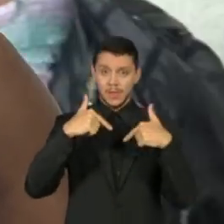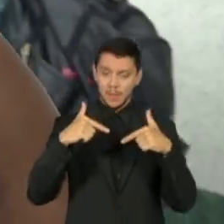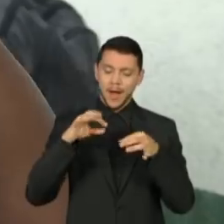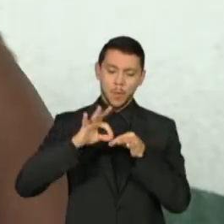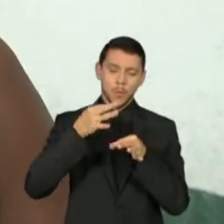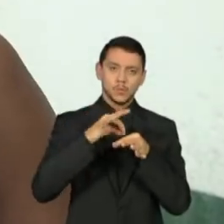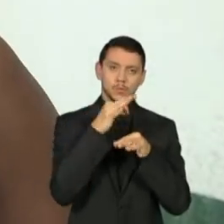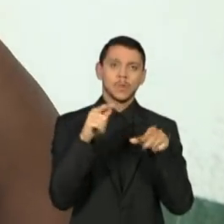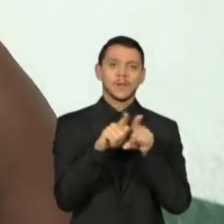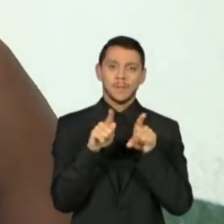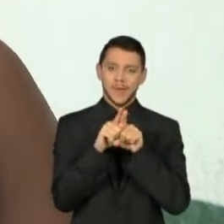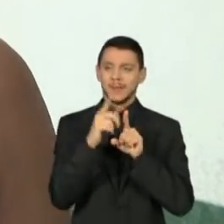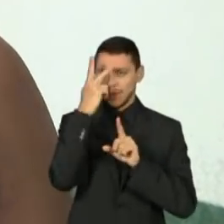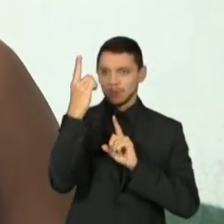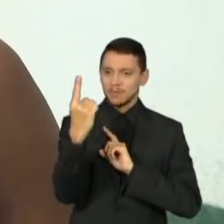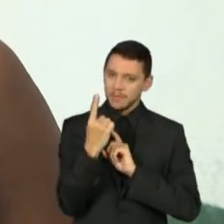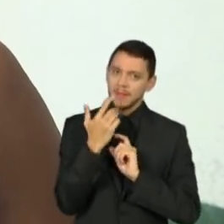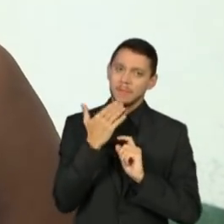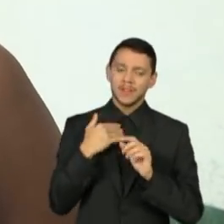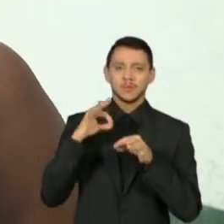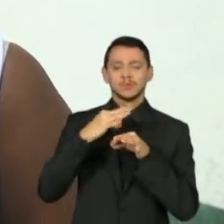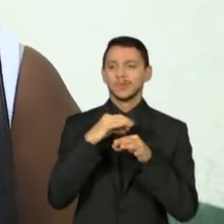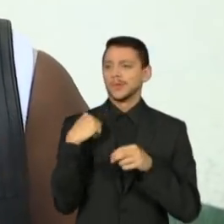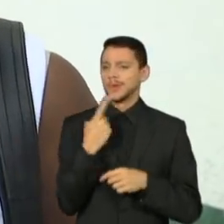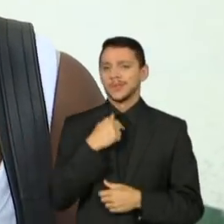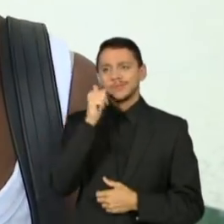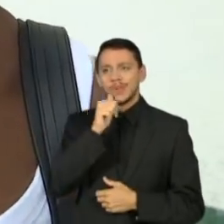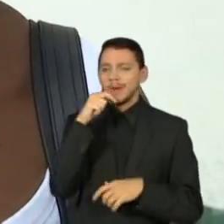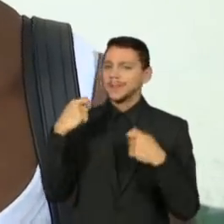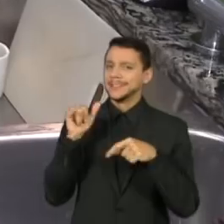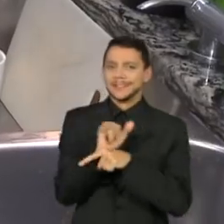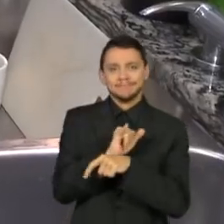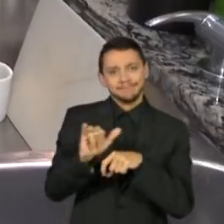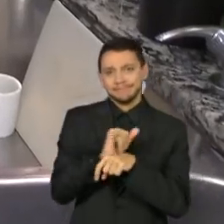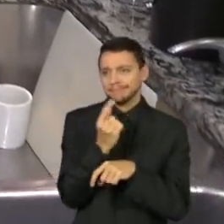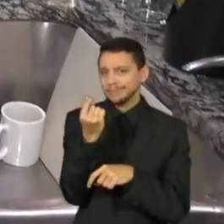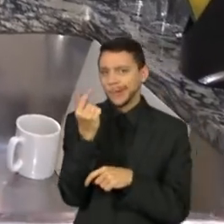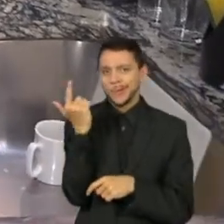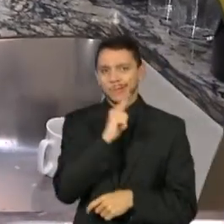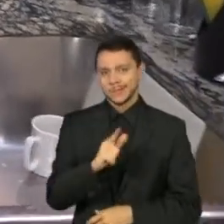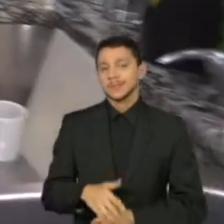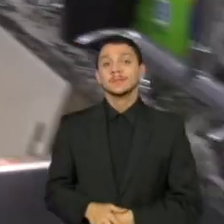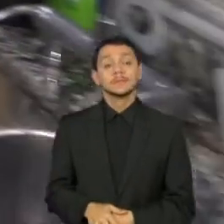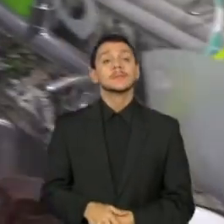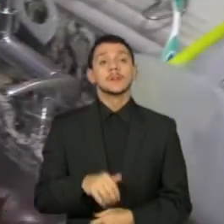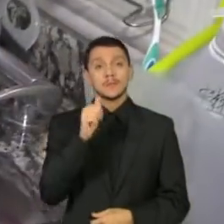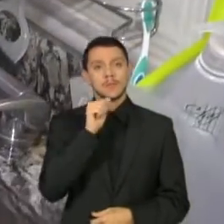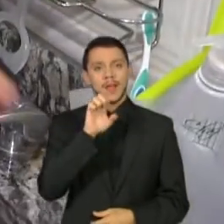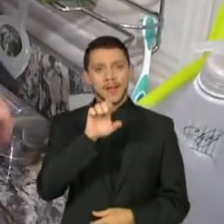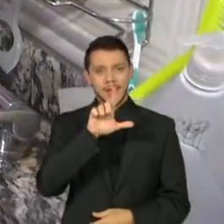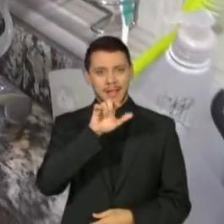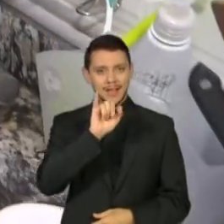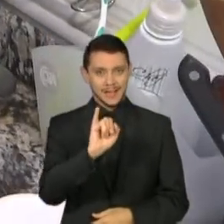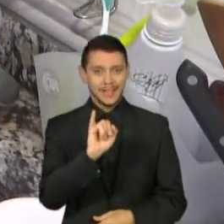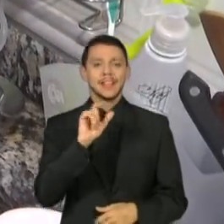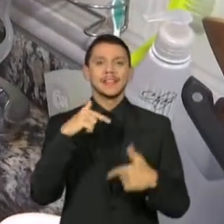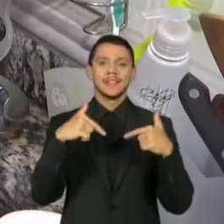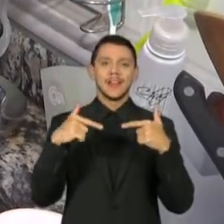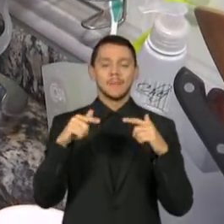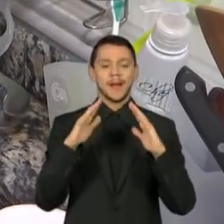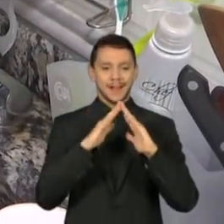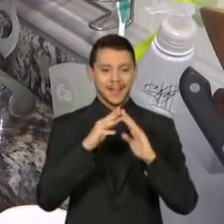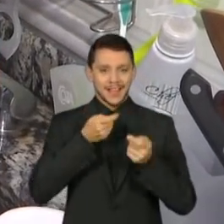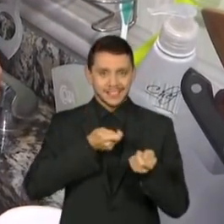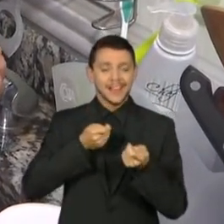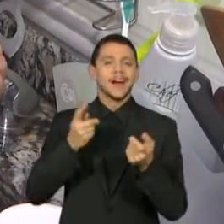Aí eu costuro. A gente inventa moda, a mulher se vê de todo jeito. Donely é um dos mais de 800 mil trabalhadores domésticos que perderam emprego com carteira